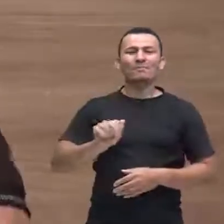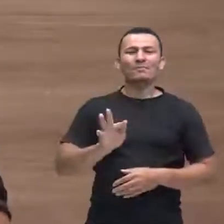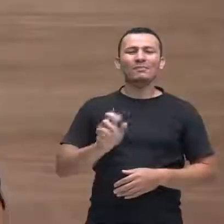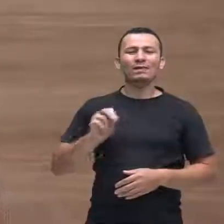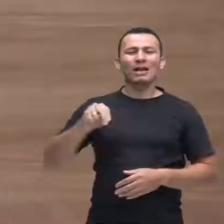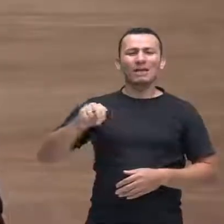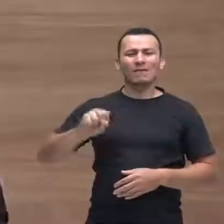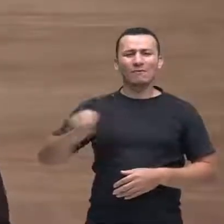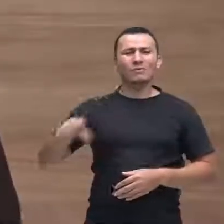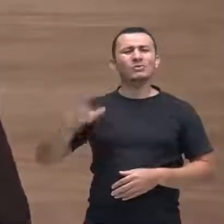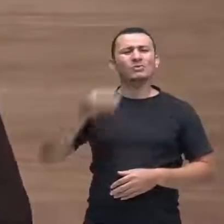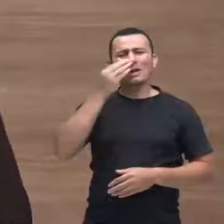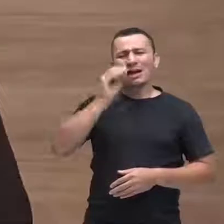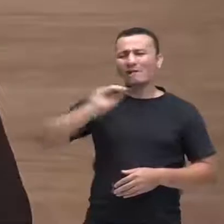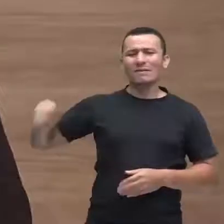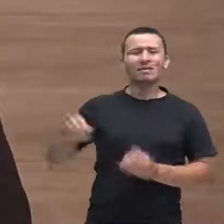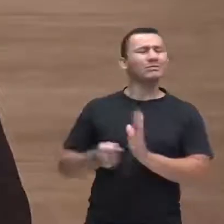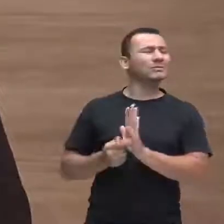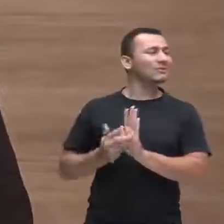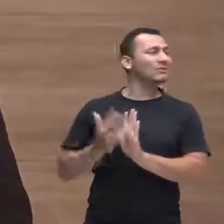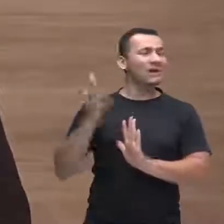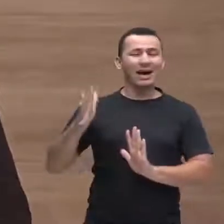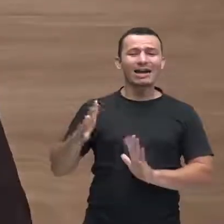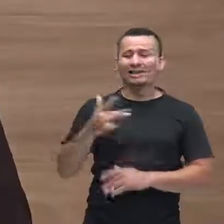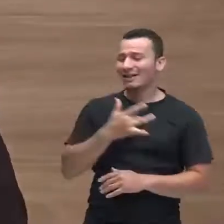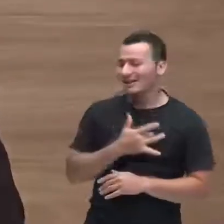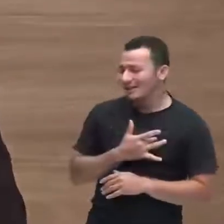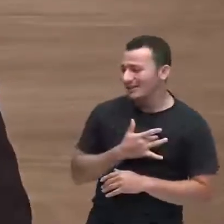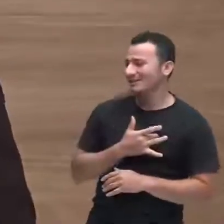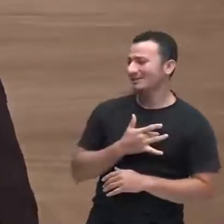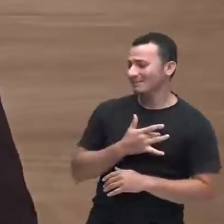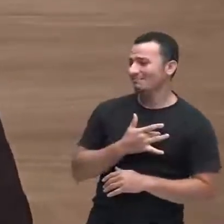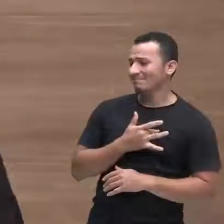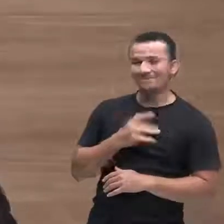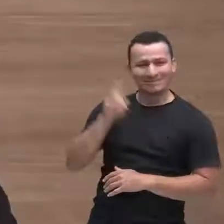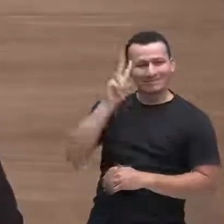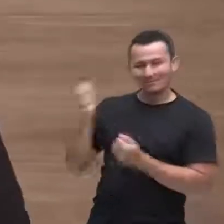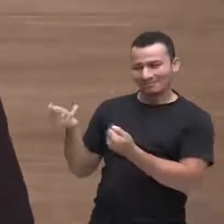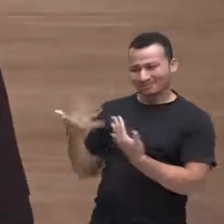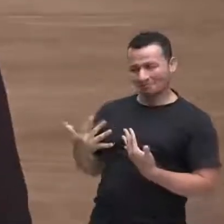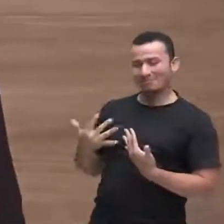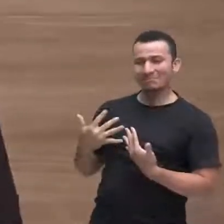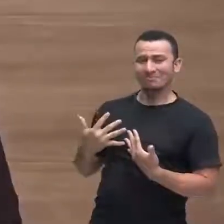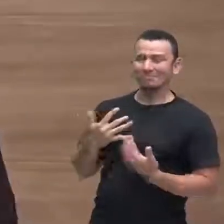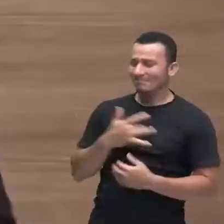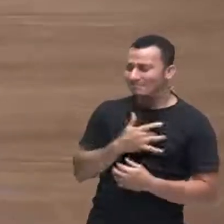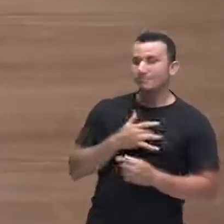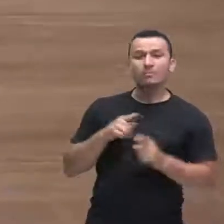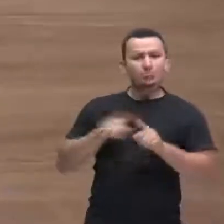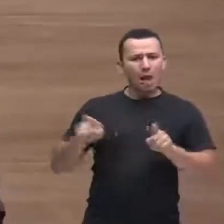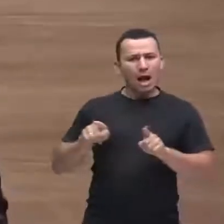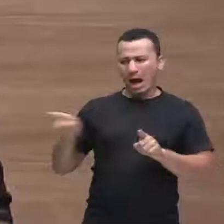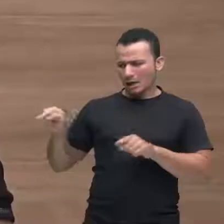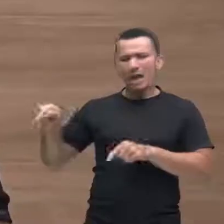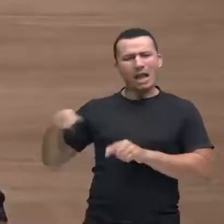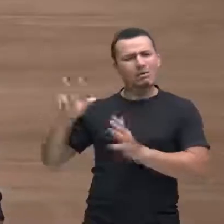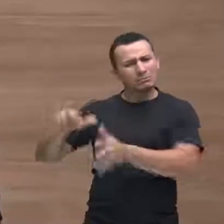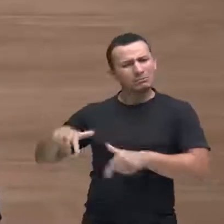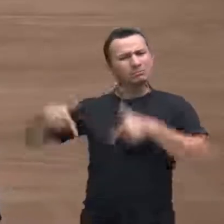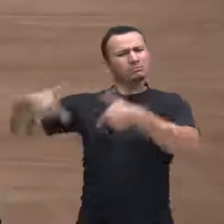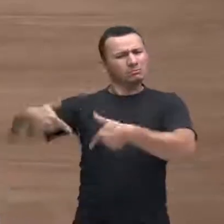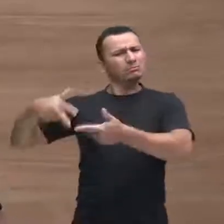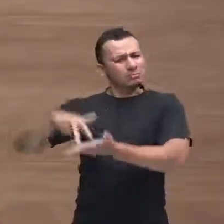vezes dá até pena algumas vezes né pelo que ele falou é verdade mas também ele se coloca na condição de